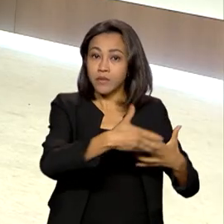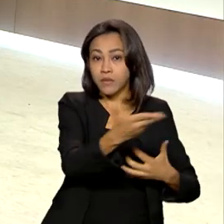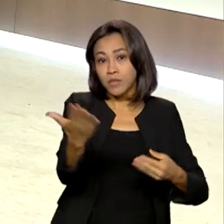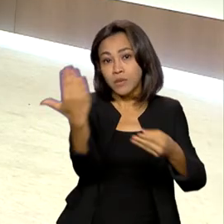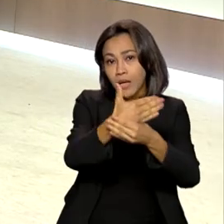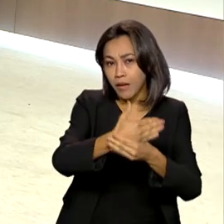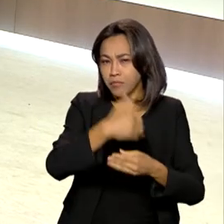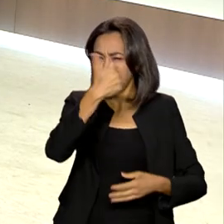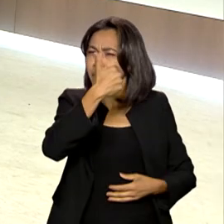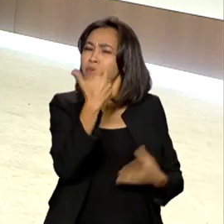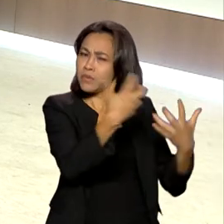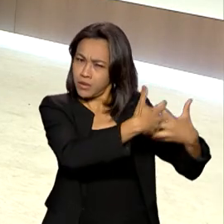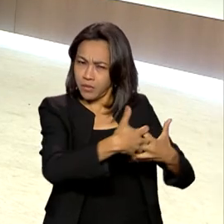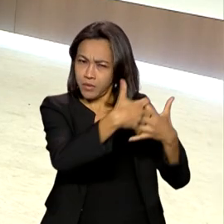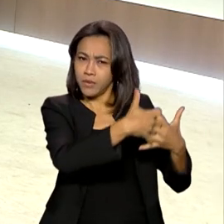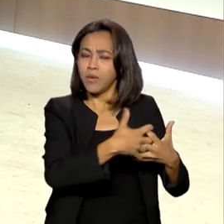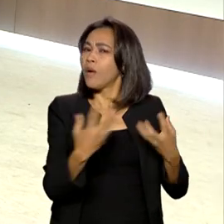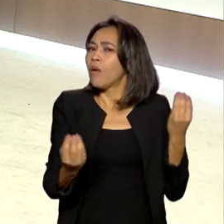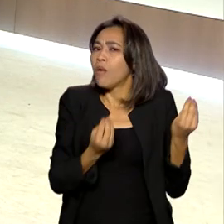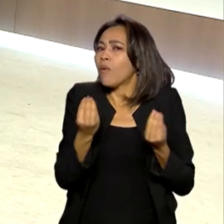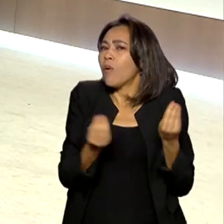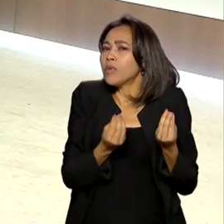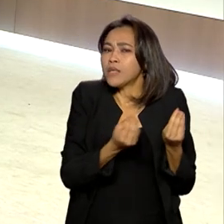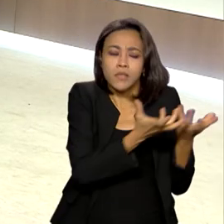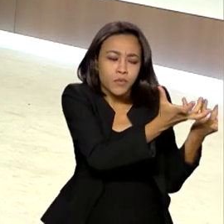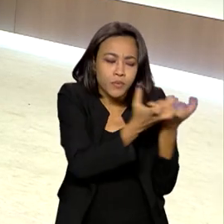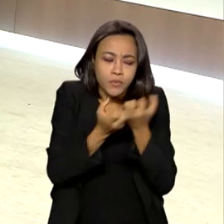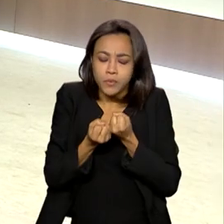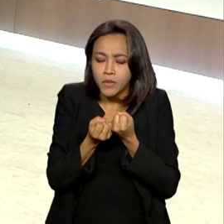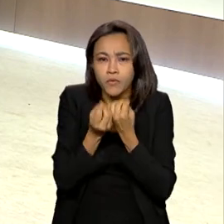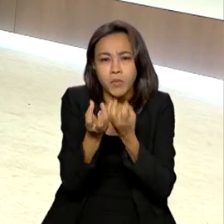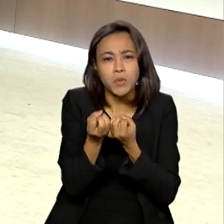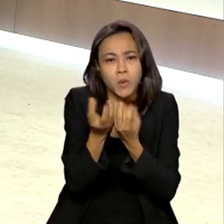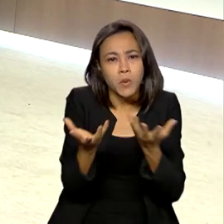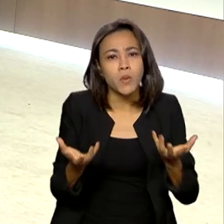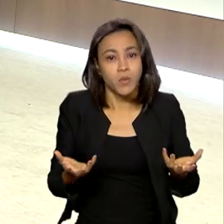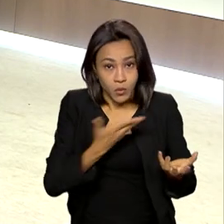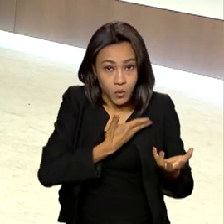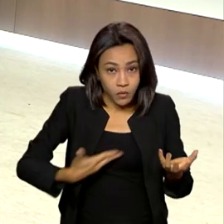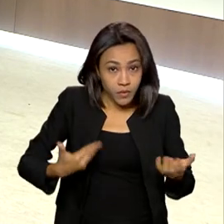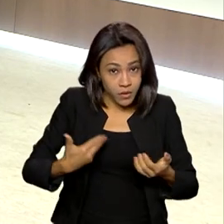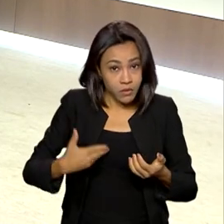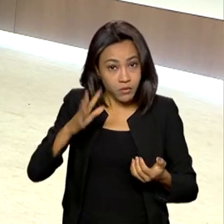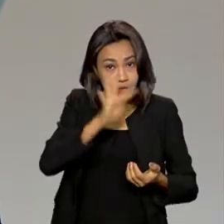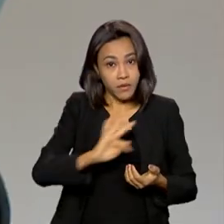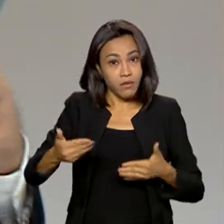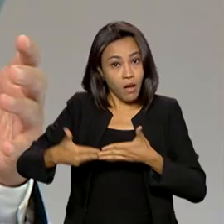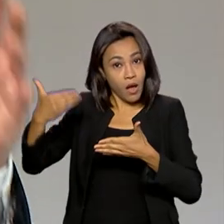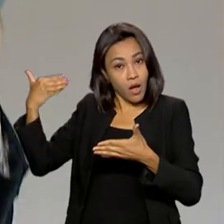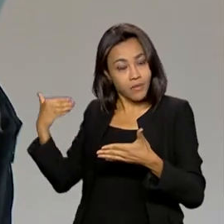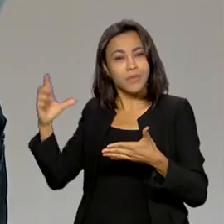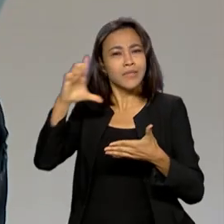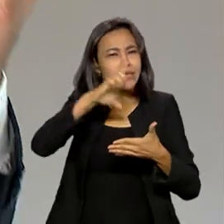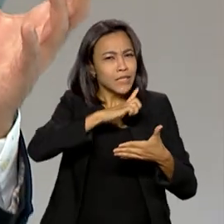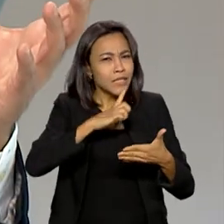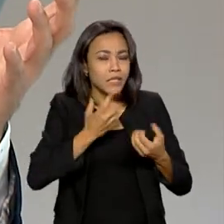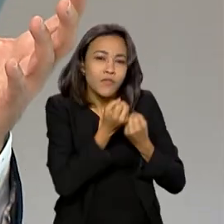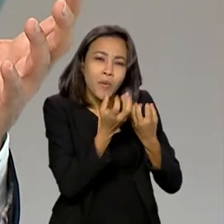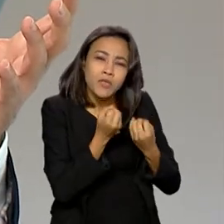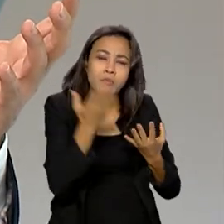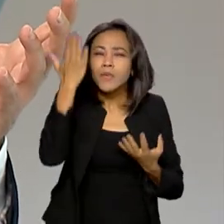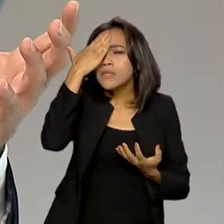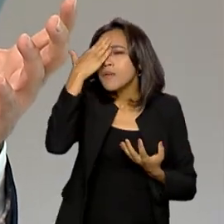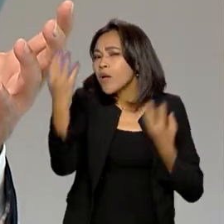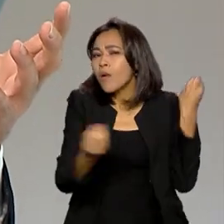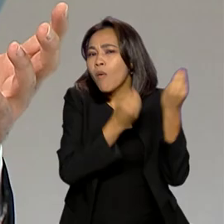Como é que está sendo o processamento de dados? O governo federal já tinha esses dados para ter uma noção do universo